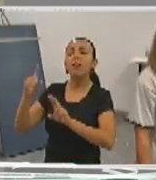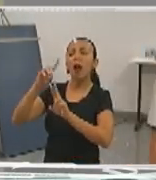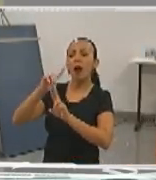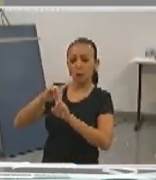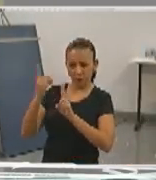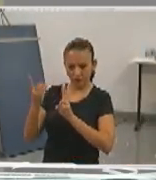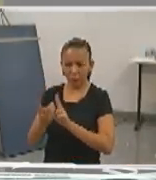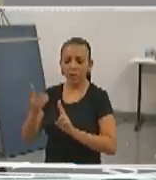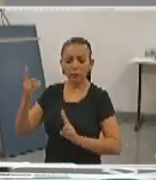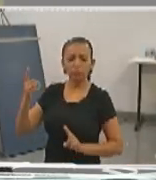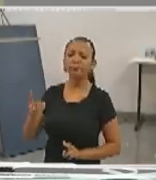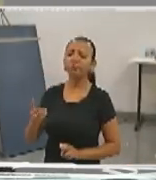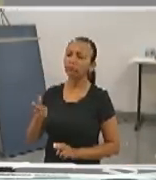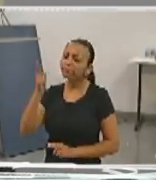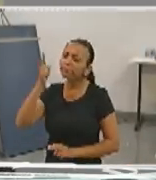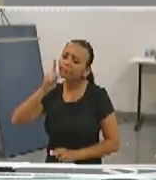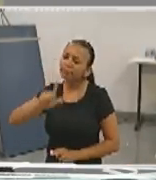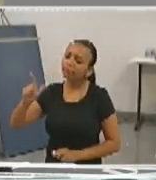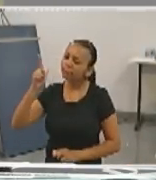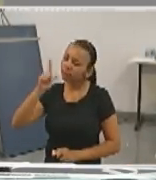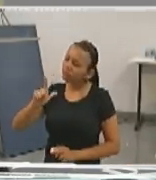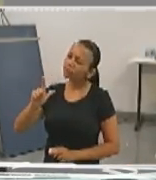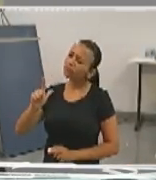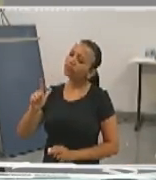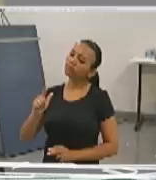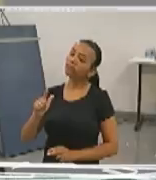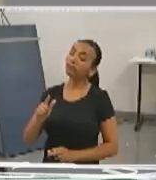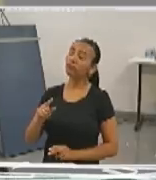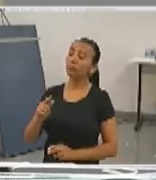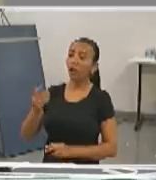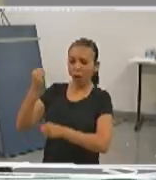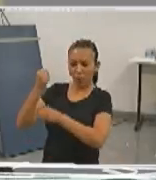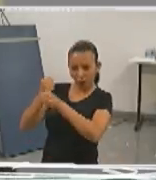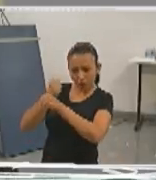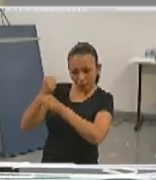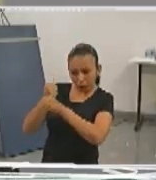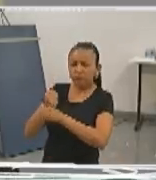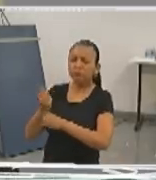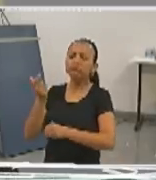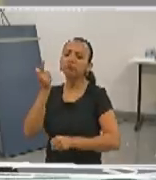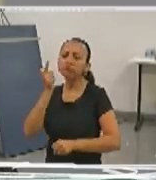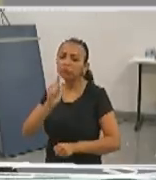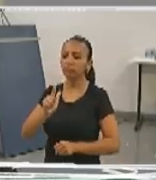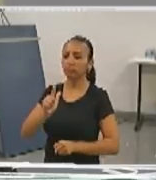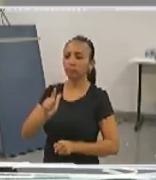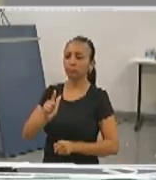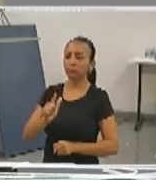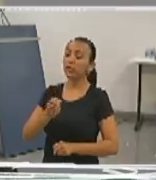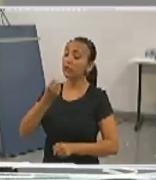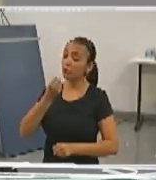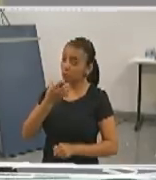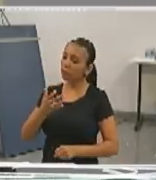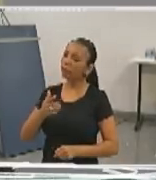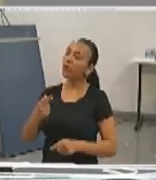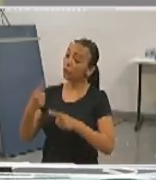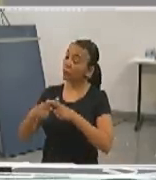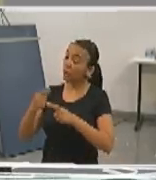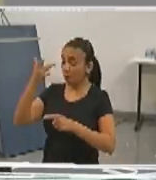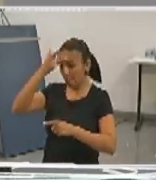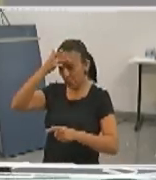conseguiu alcançar nos últimos anos. Isso está promovendo o acesso